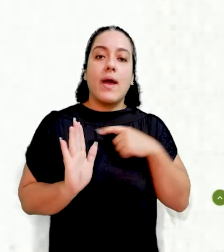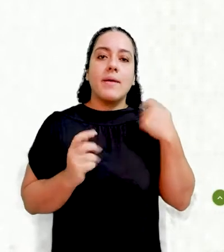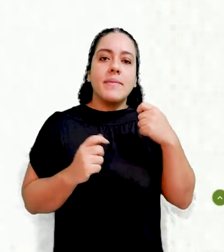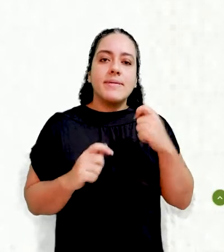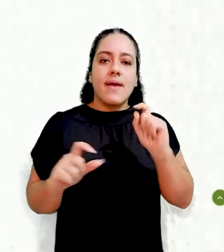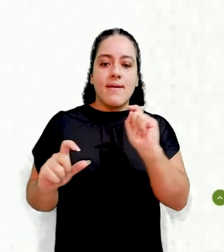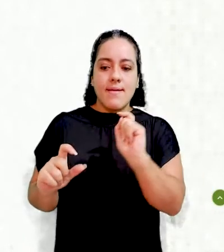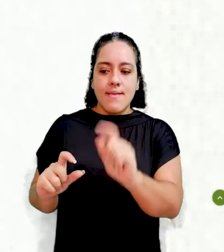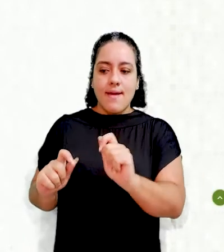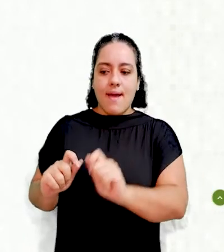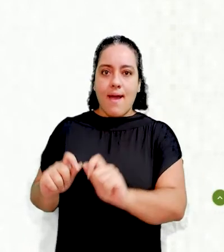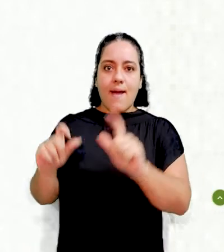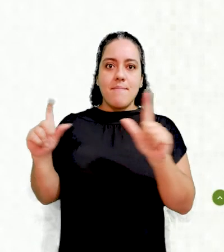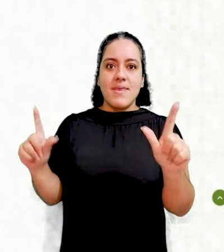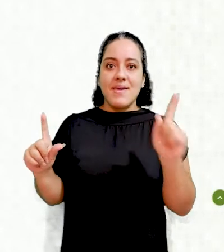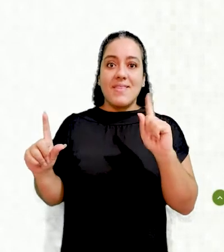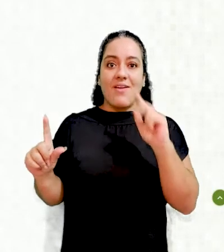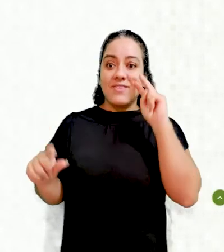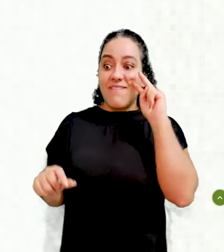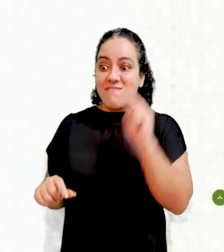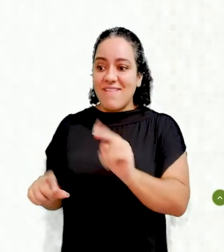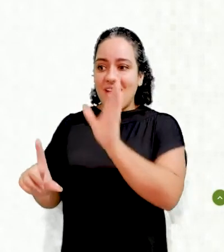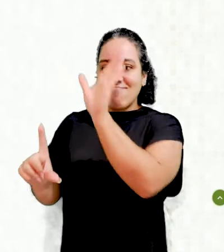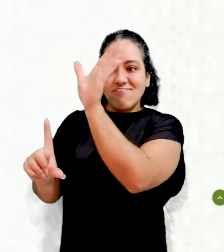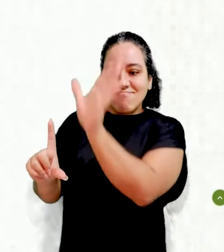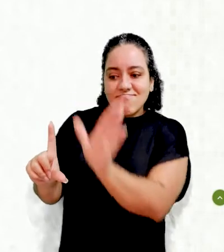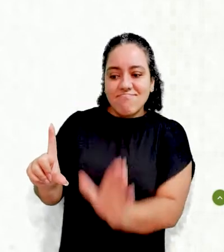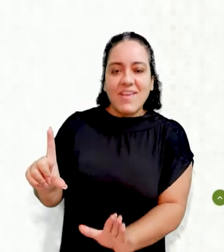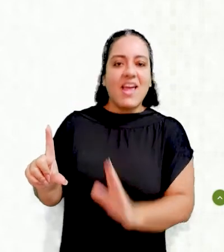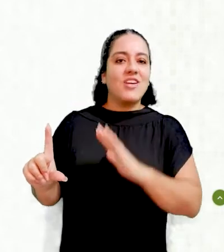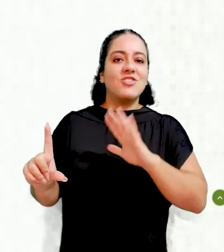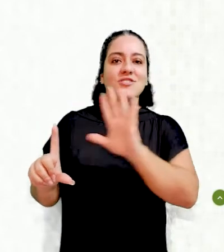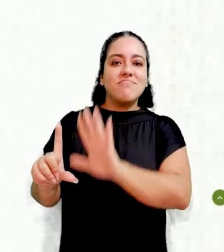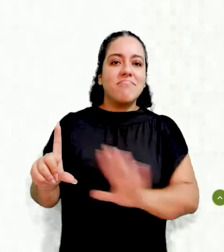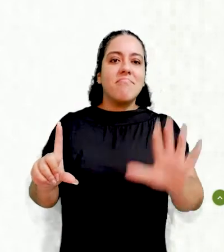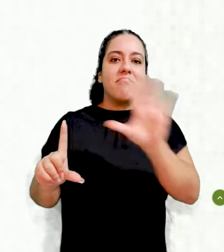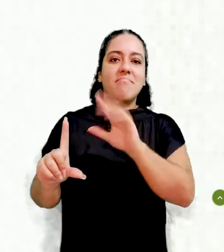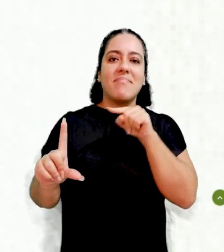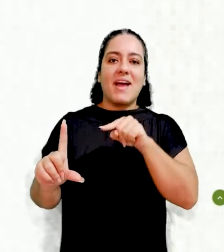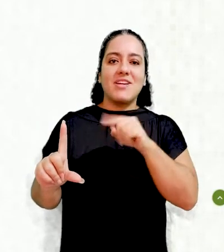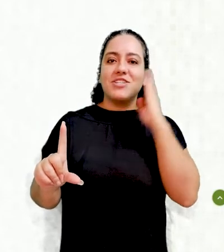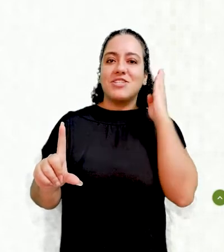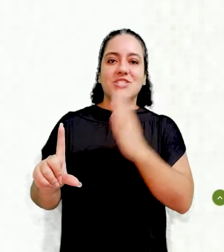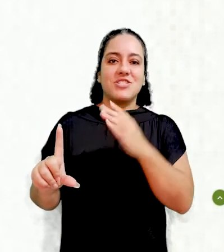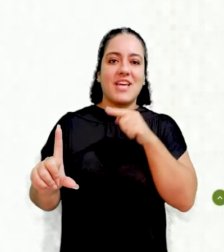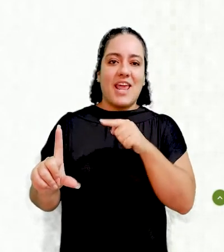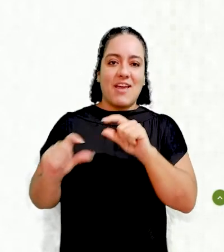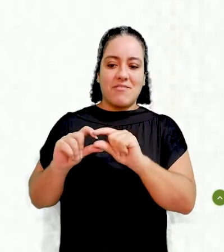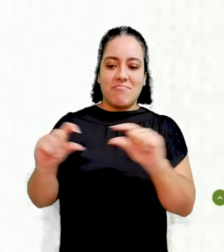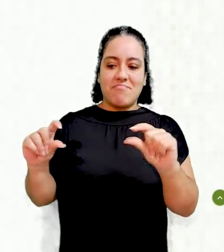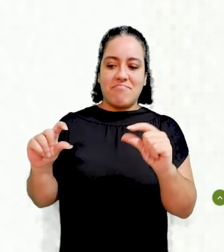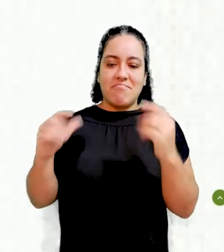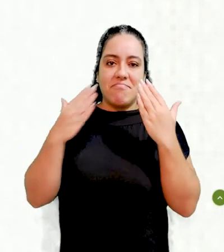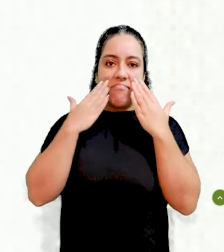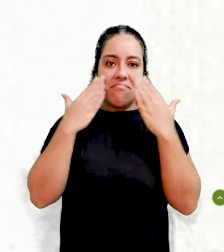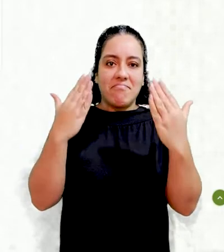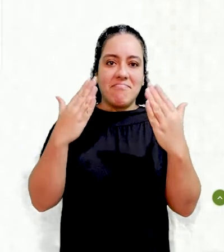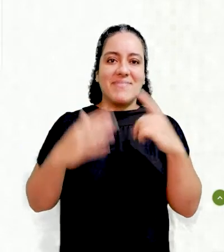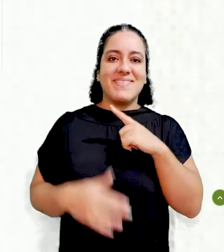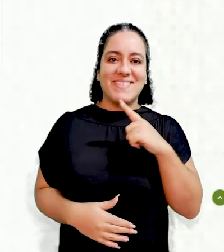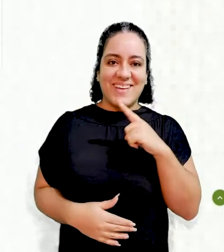clica para então ver o conteúdo. Ele vai aparecer diretamente aqui na